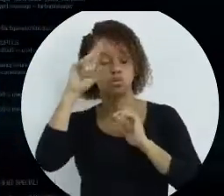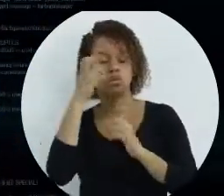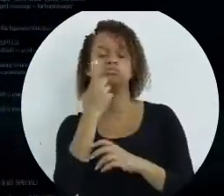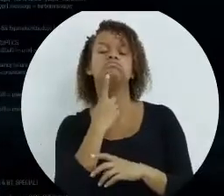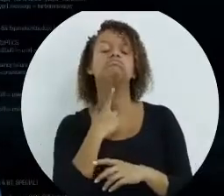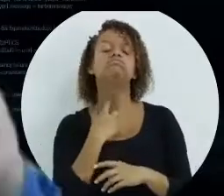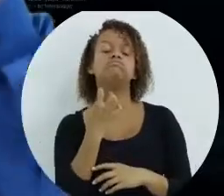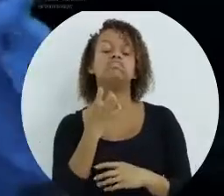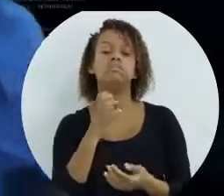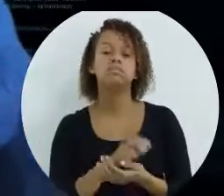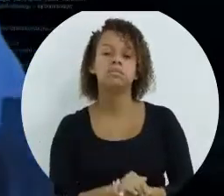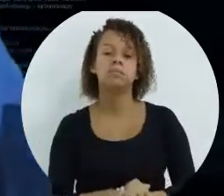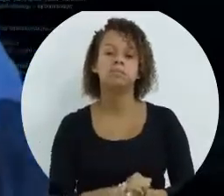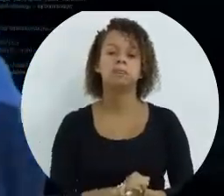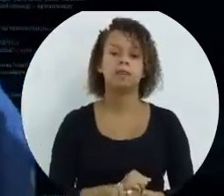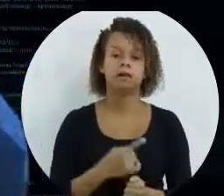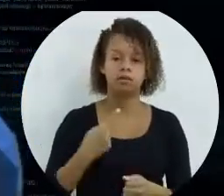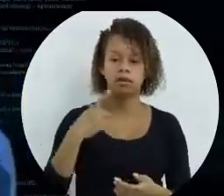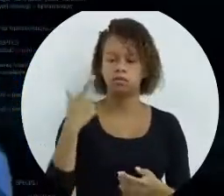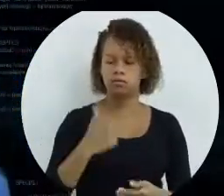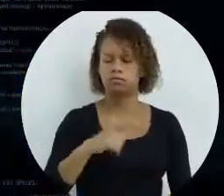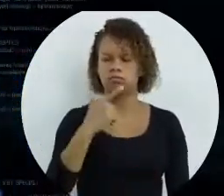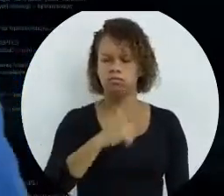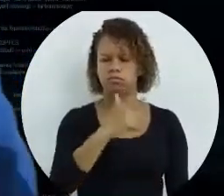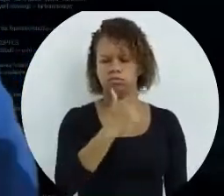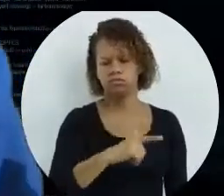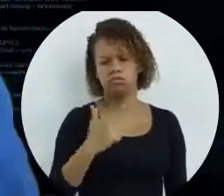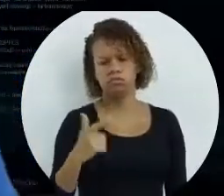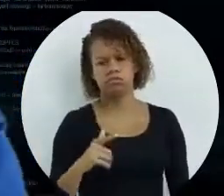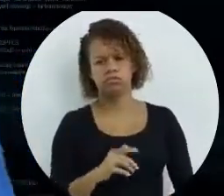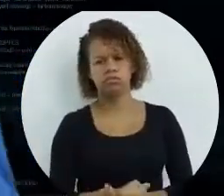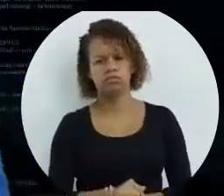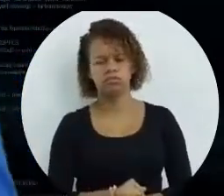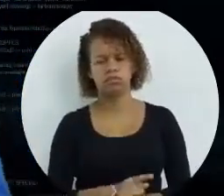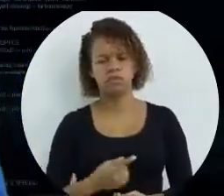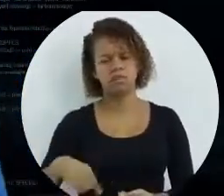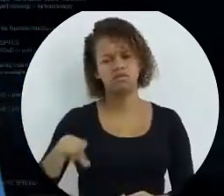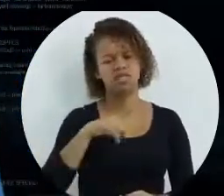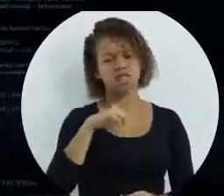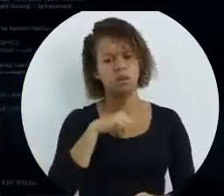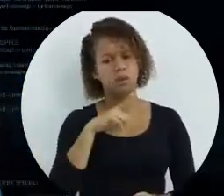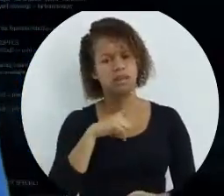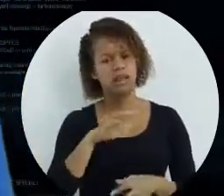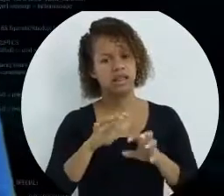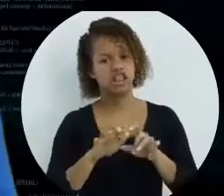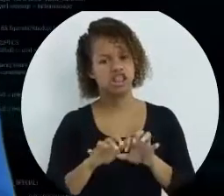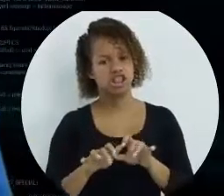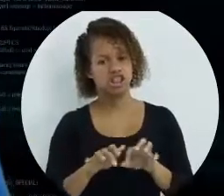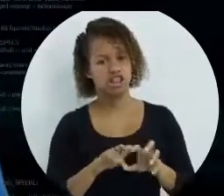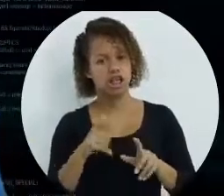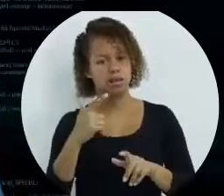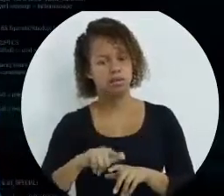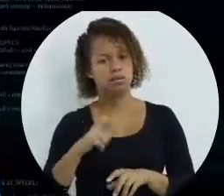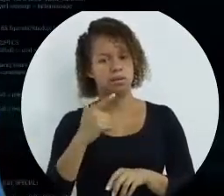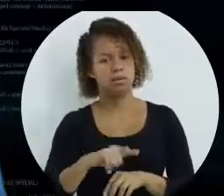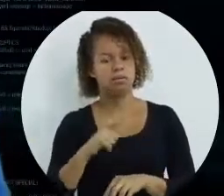quis, certo? Então, o while, ele vai ficar sempre repetindo, repetindo, repetindo, para que você não tenha que digitar a repetição.